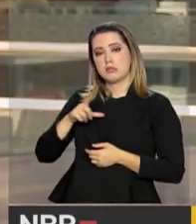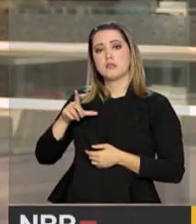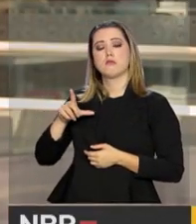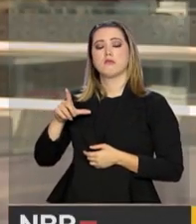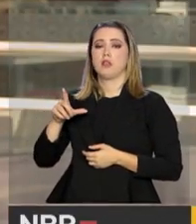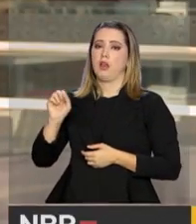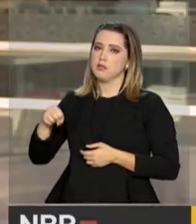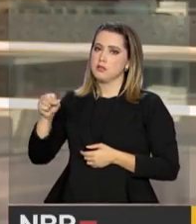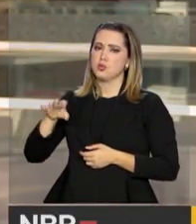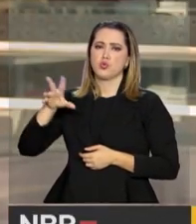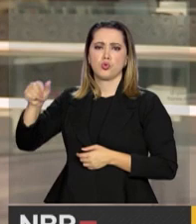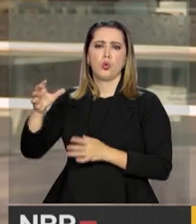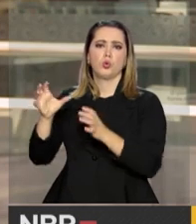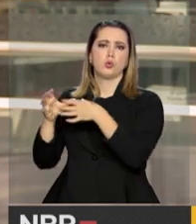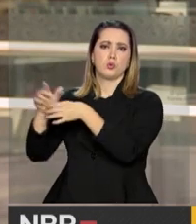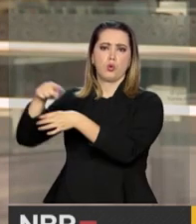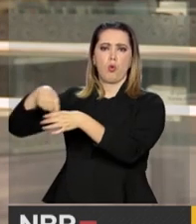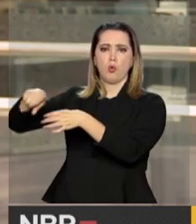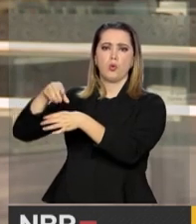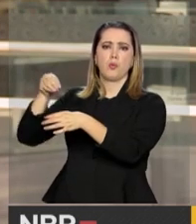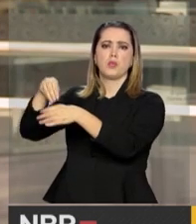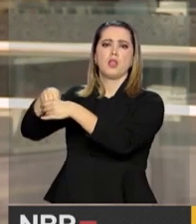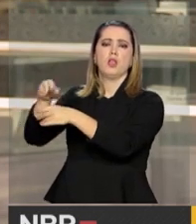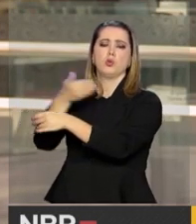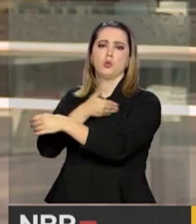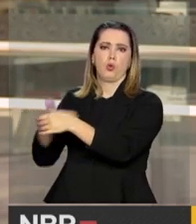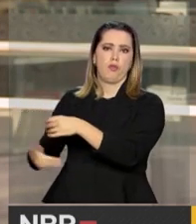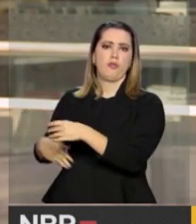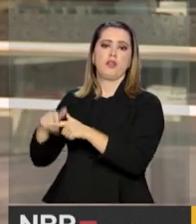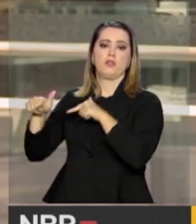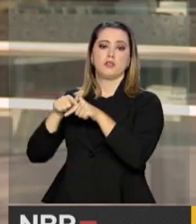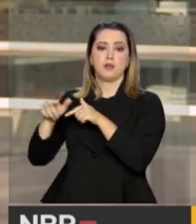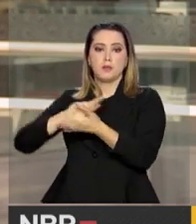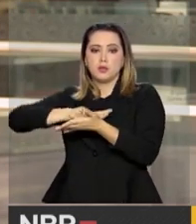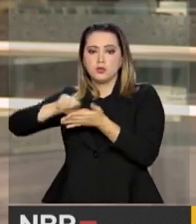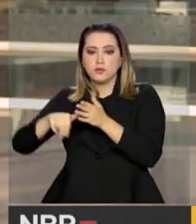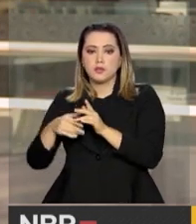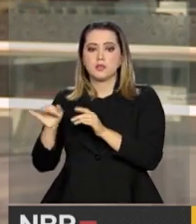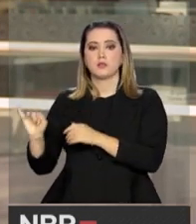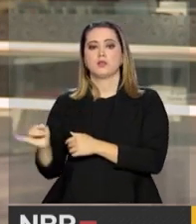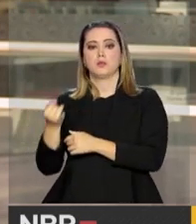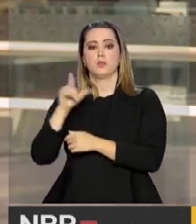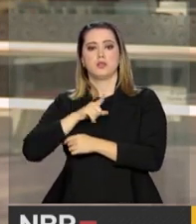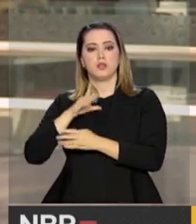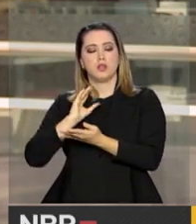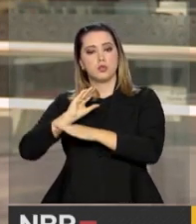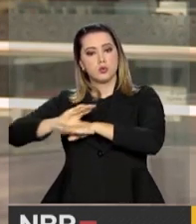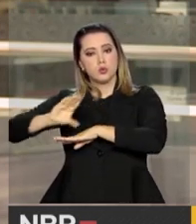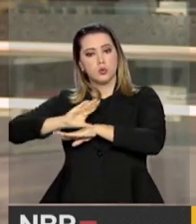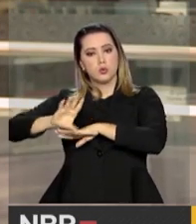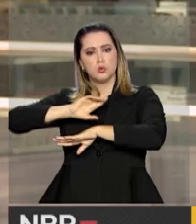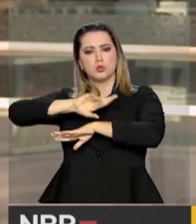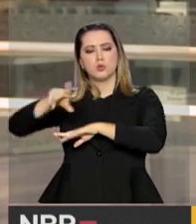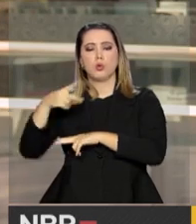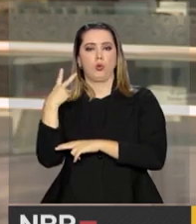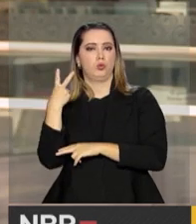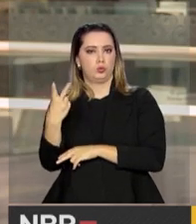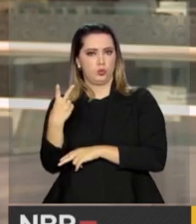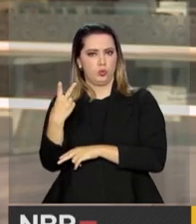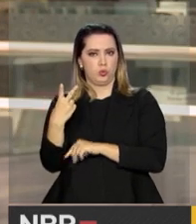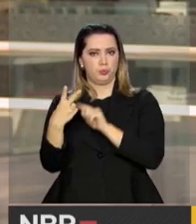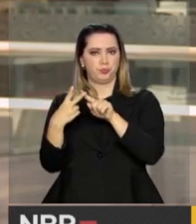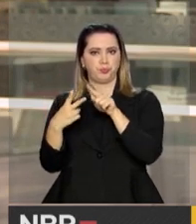de todos os servidores públicos. Essa gama de oportunidades que a gente pode ter de cursos de capacitação oferece duas vantagens.